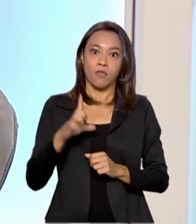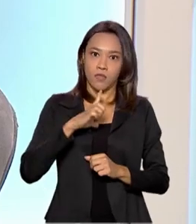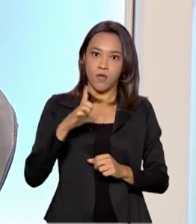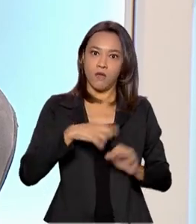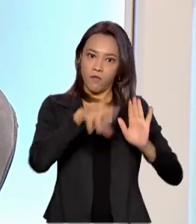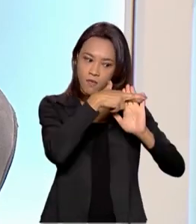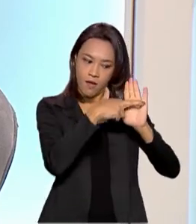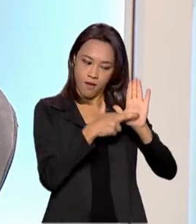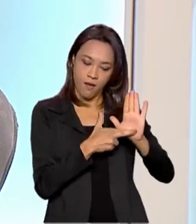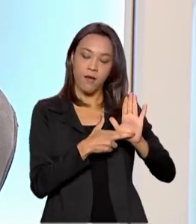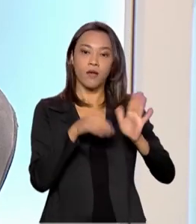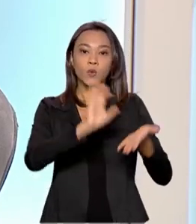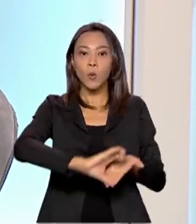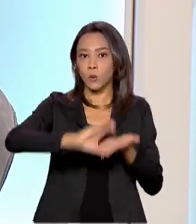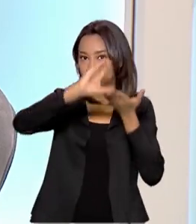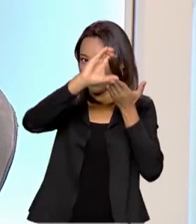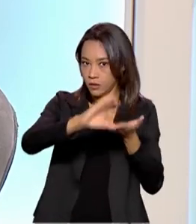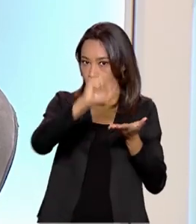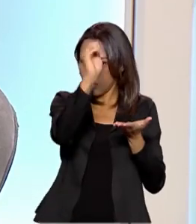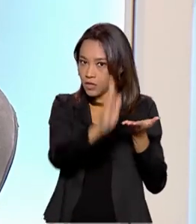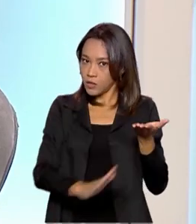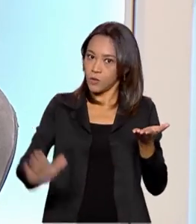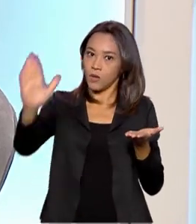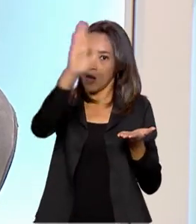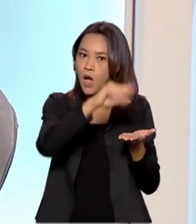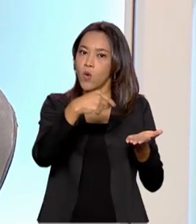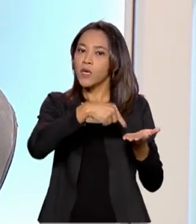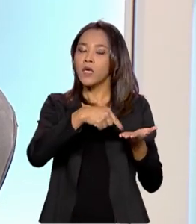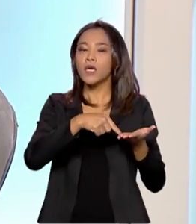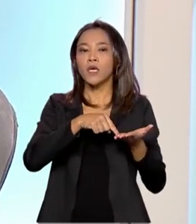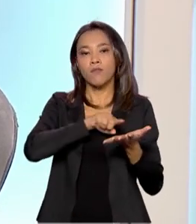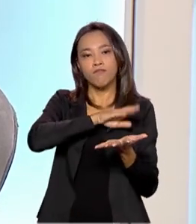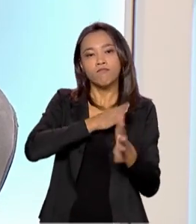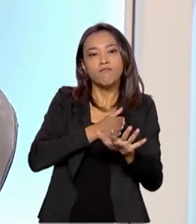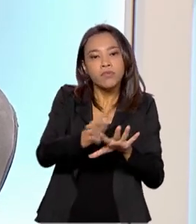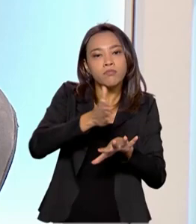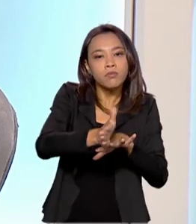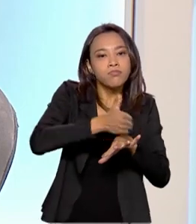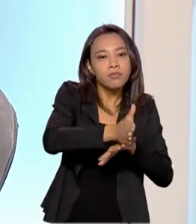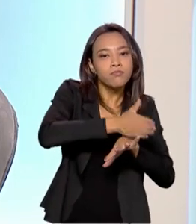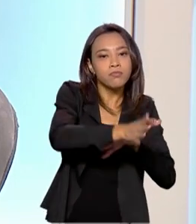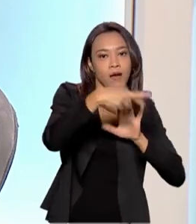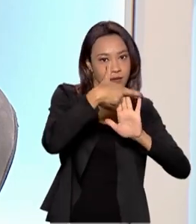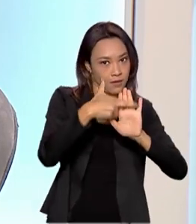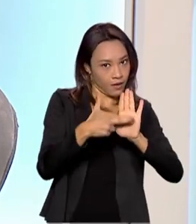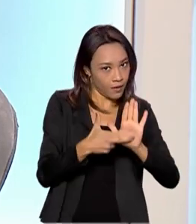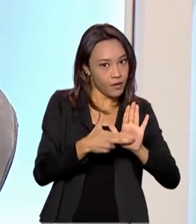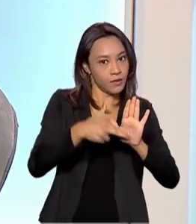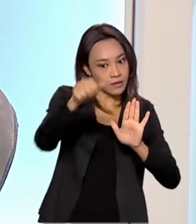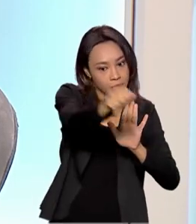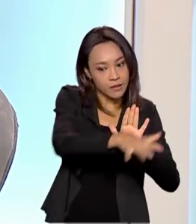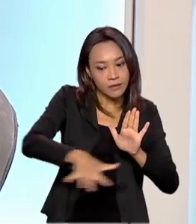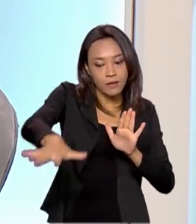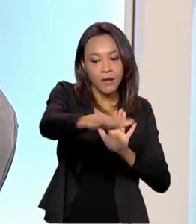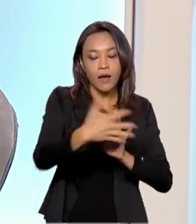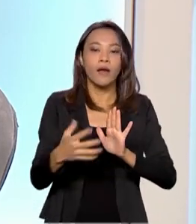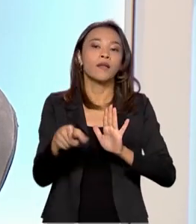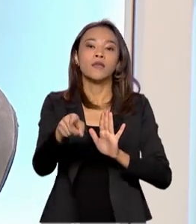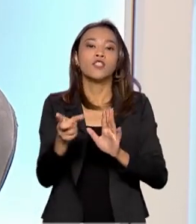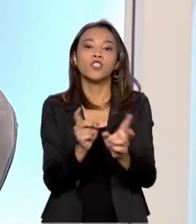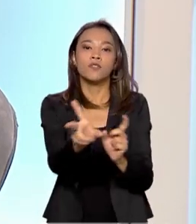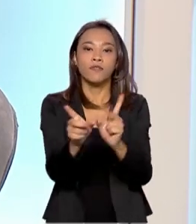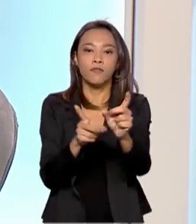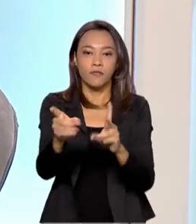do Conselho Nacional de Política Energética que estabeleceu as diretrizes de promoção de concorrência no mercado de refino no Brasil